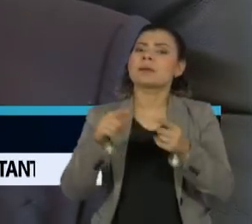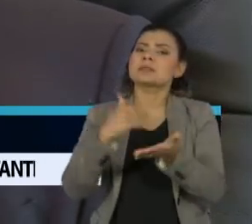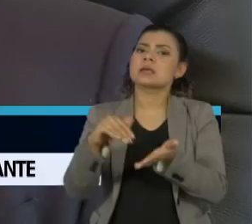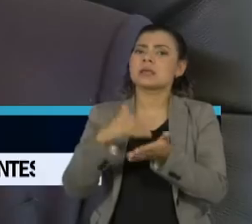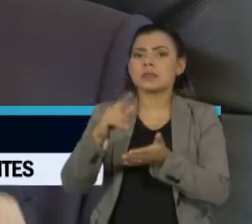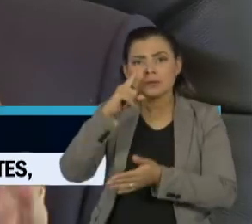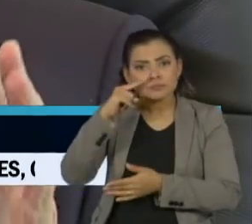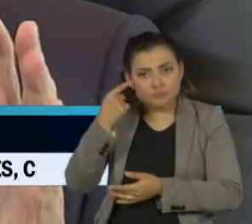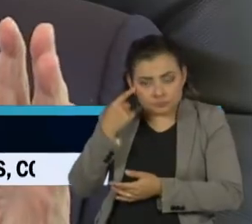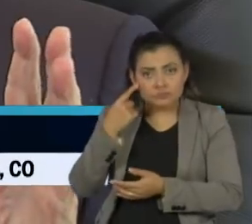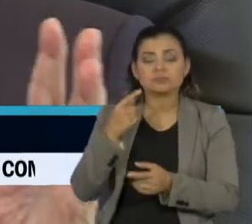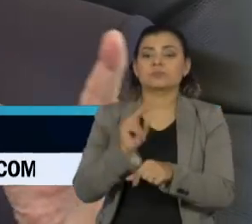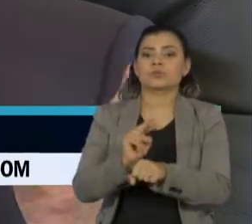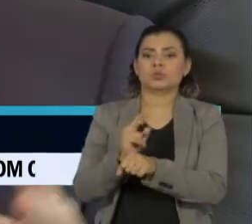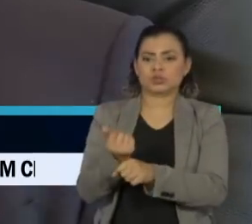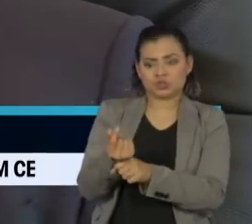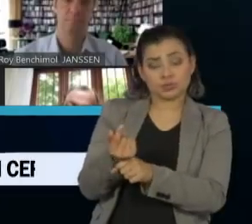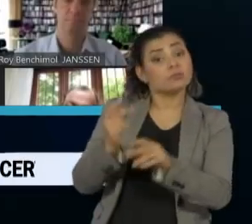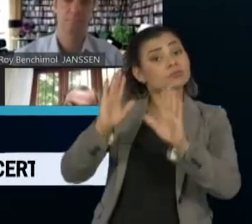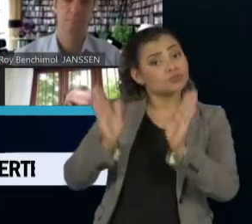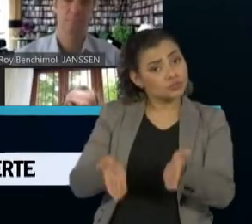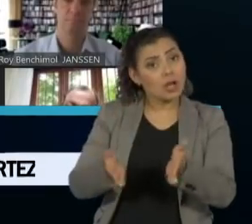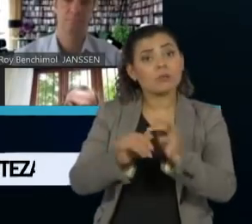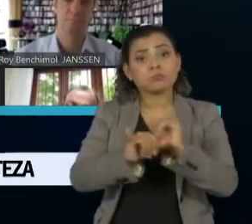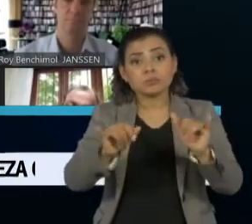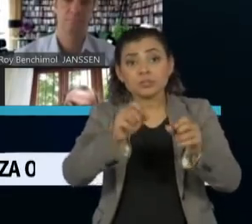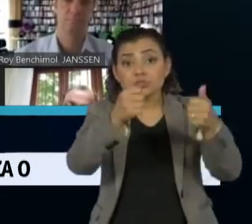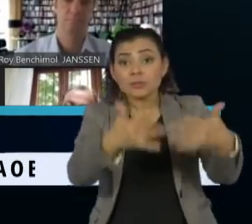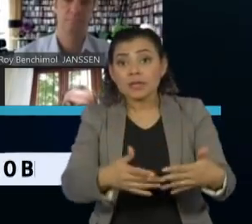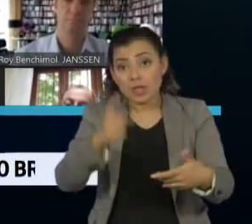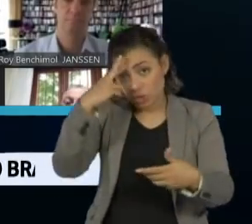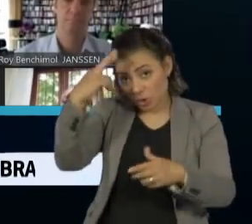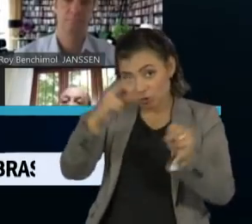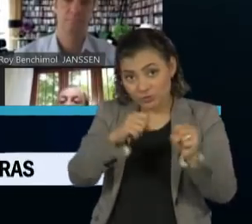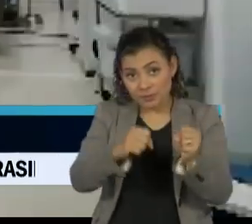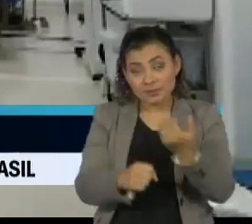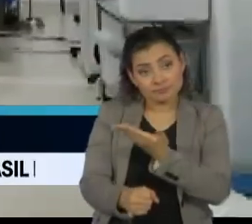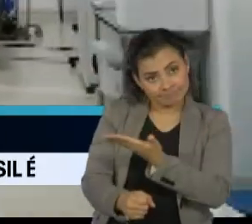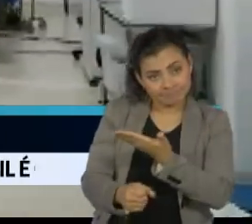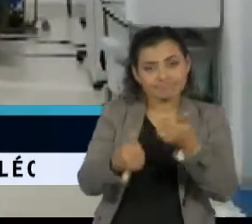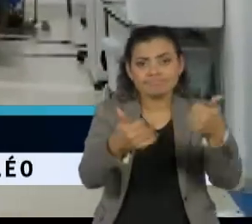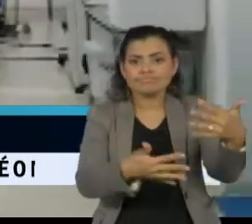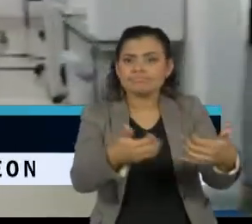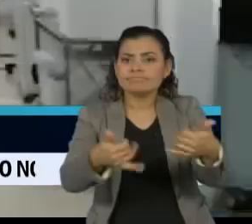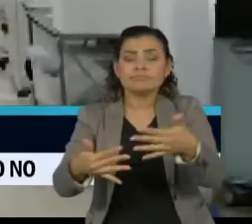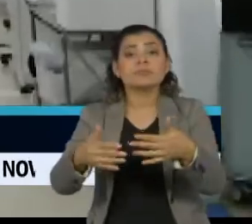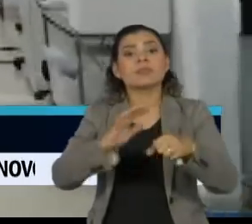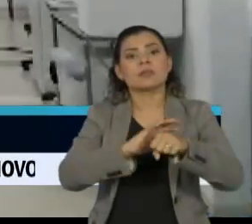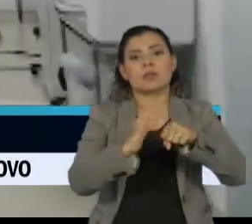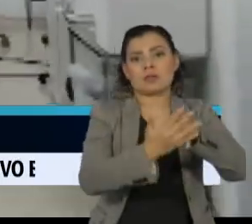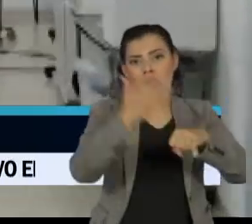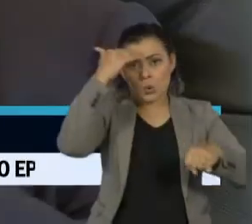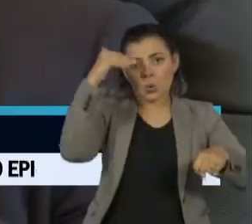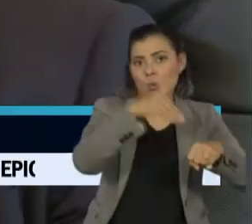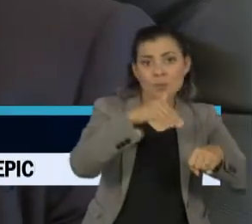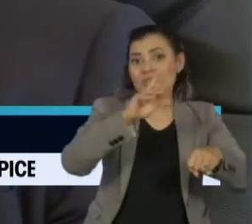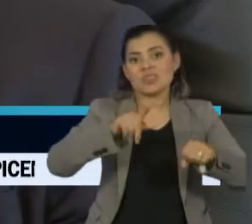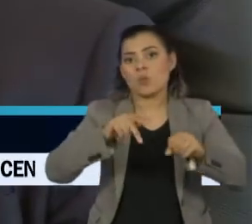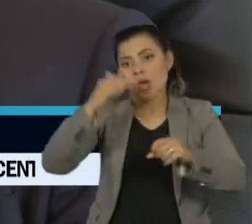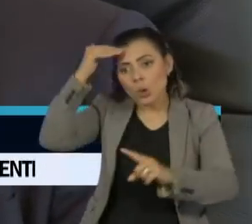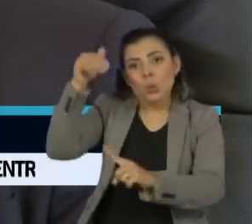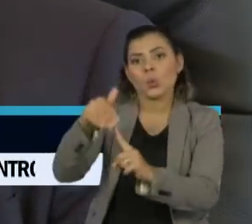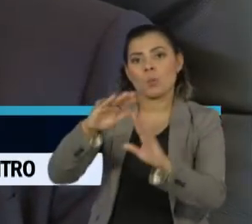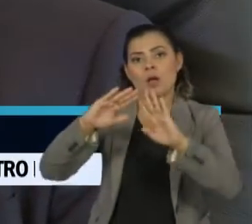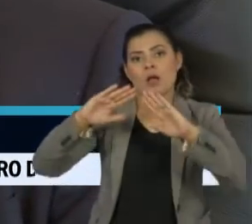Fazenda de São Paulo, Henrique Meireles, para explicar a empresários que a crise econômica é fruto da pandemia e não da quarentena. A